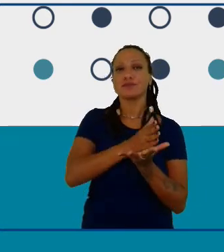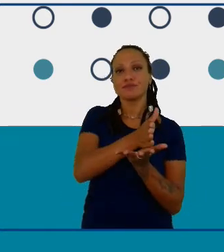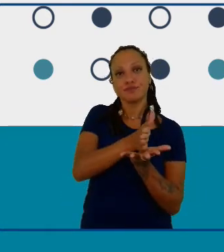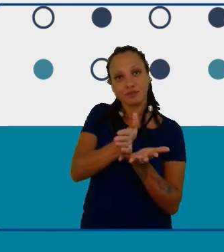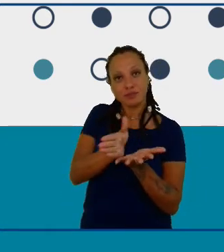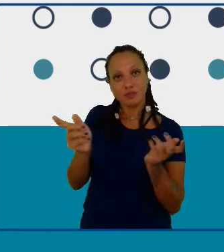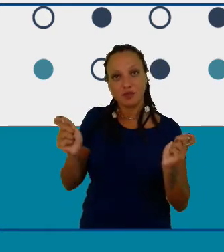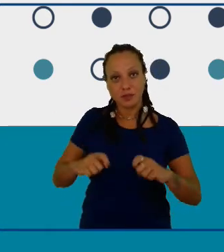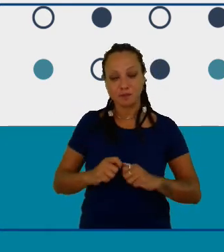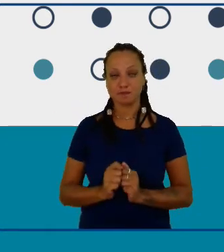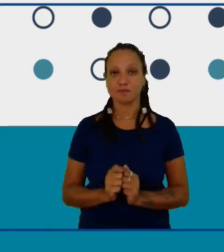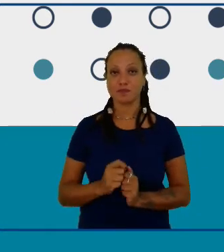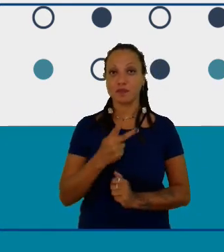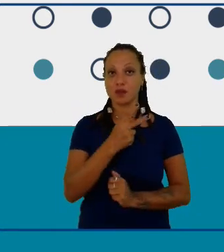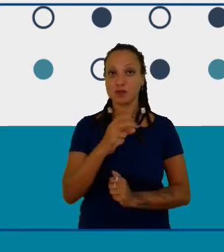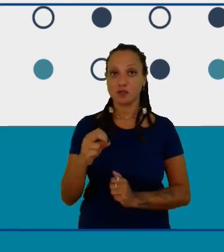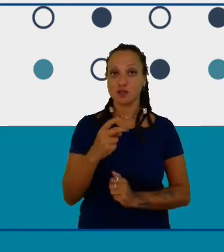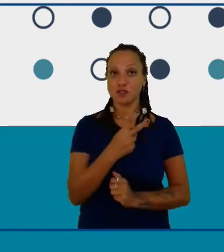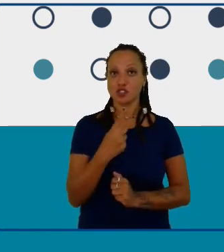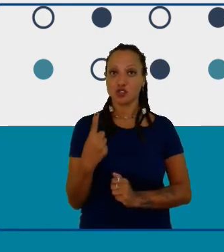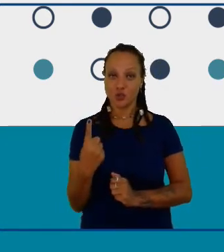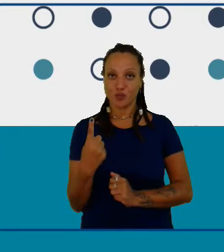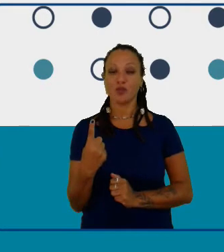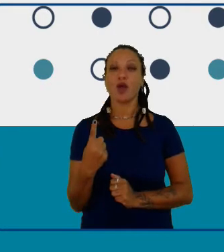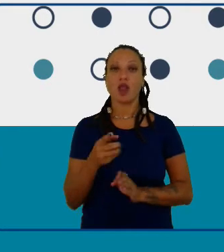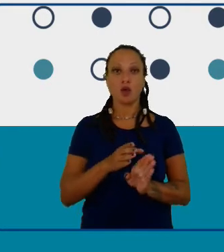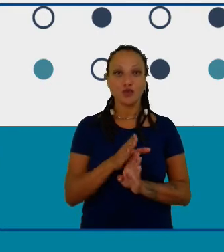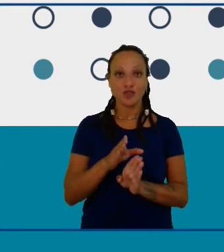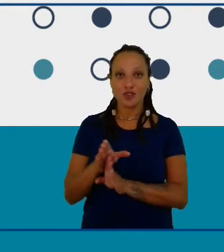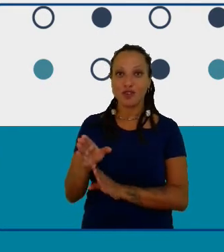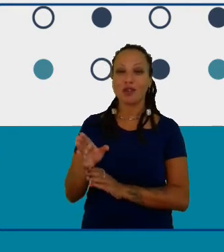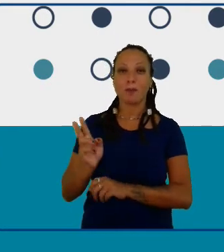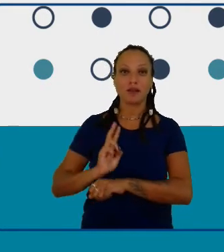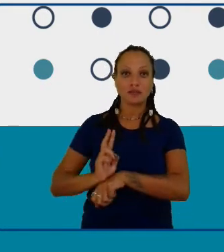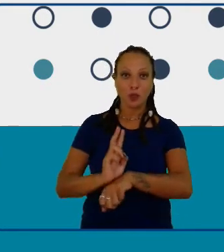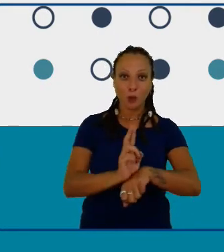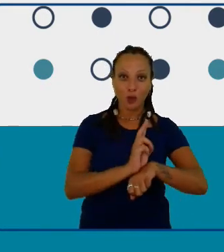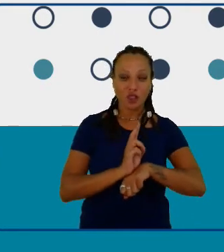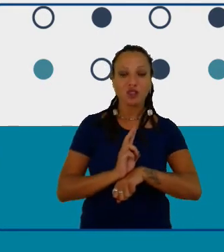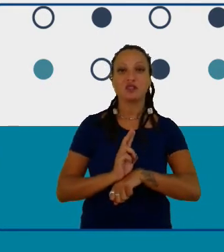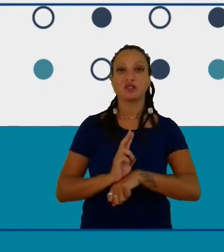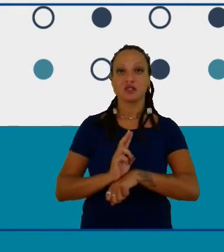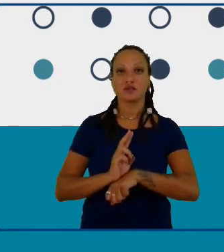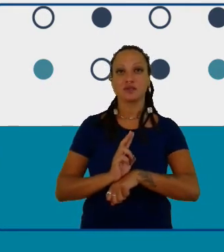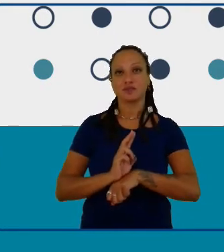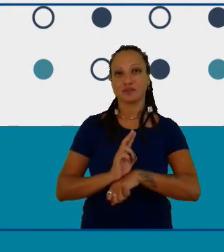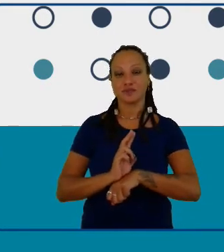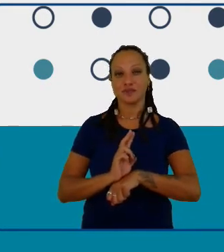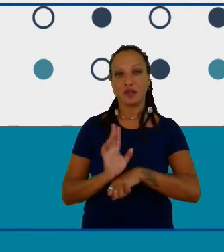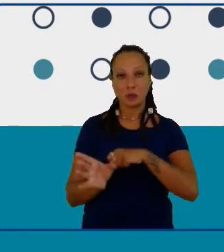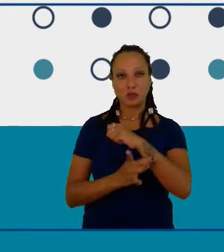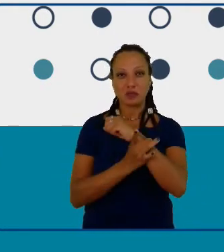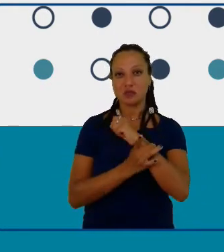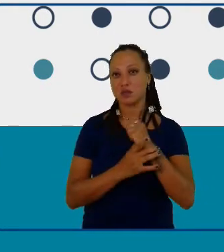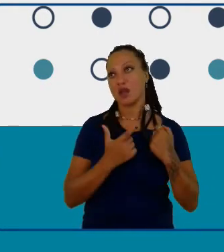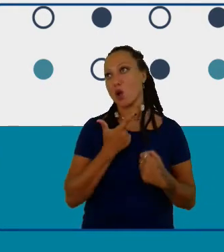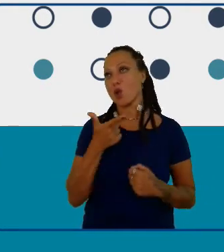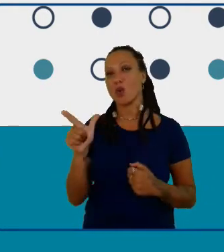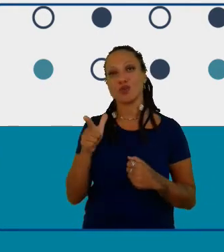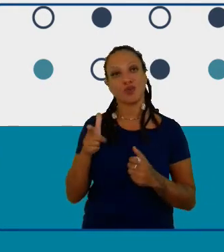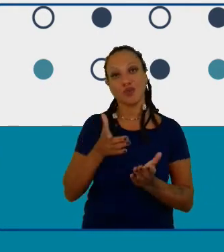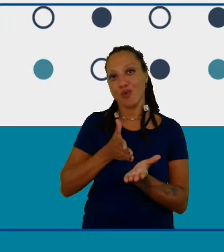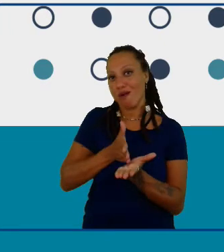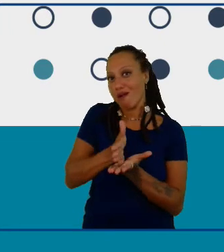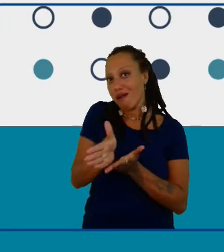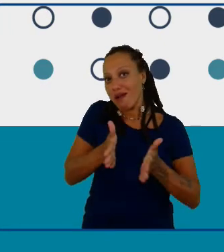consultoria era para segurança para cibersegurança era para uma outra direção e